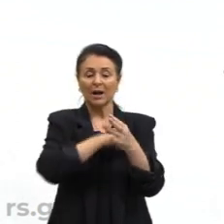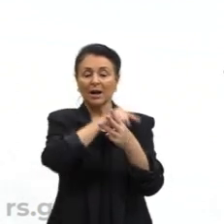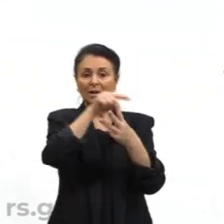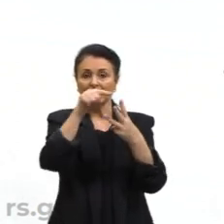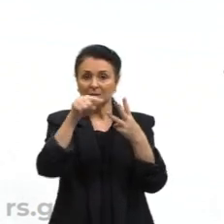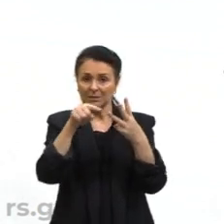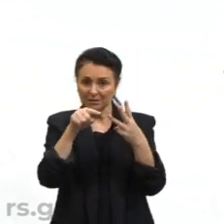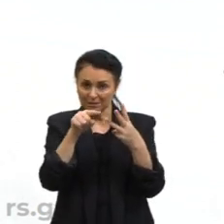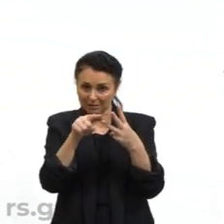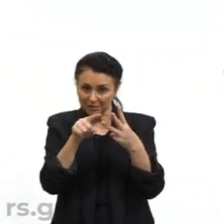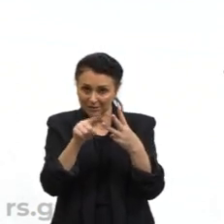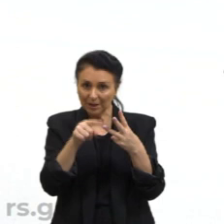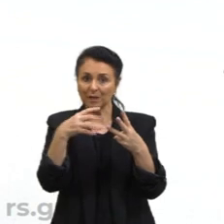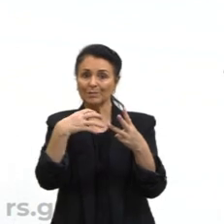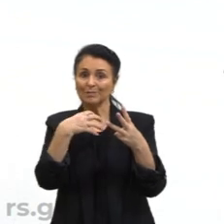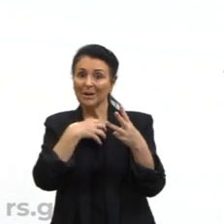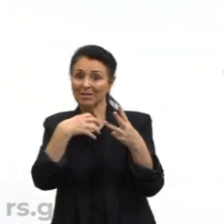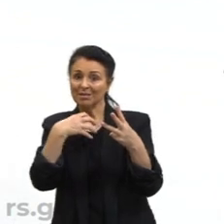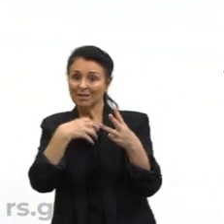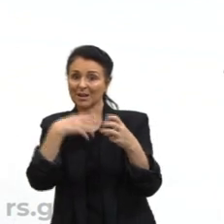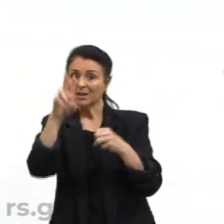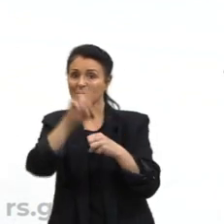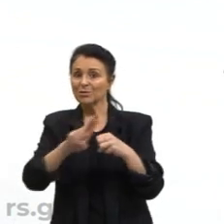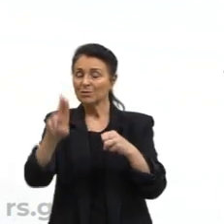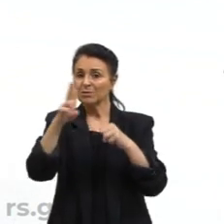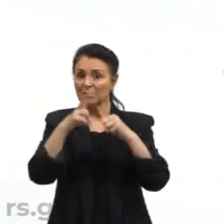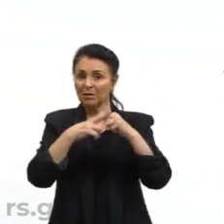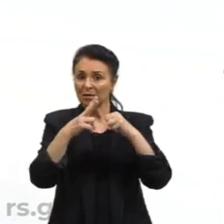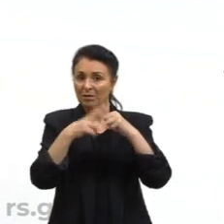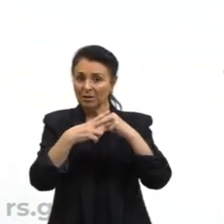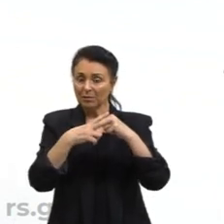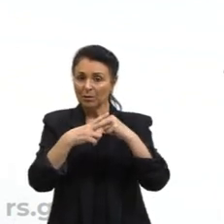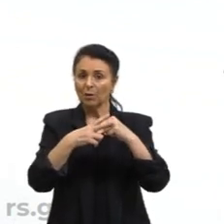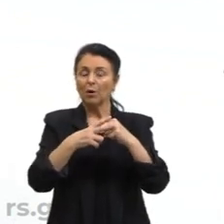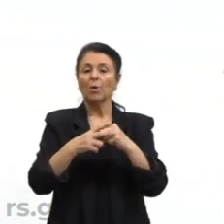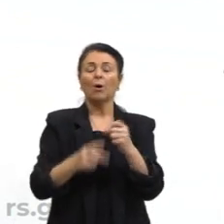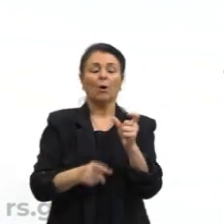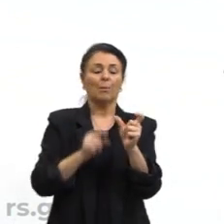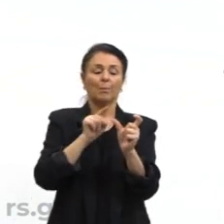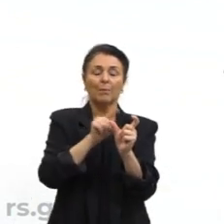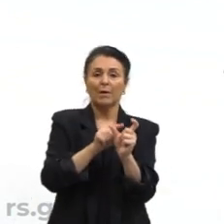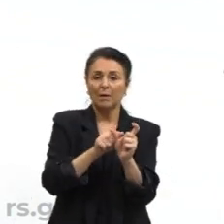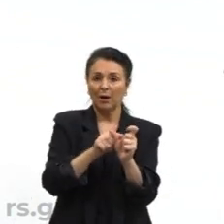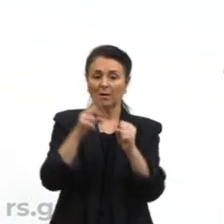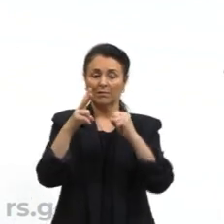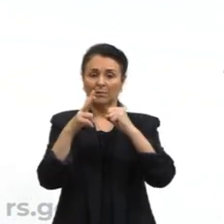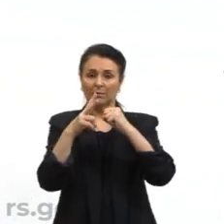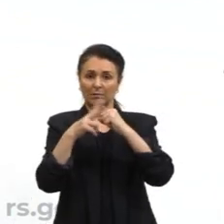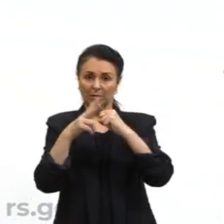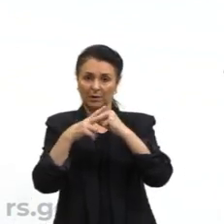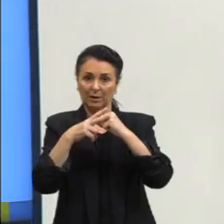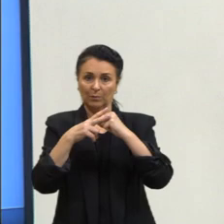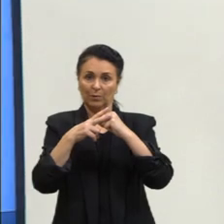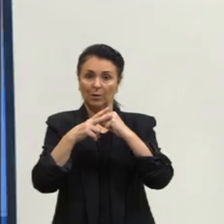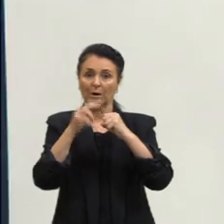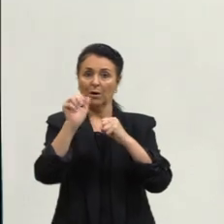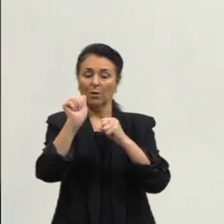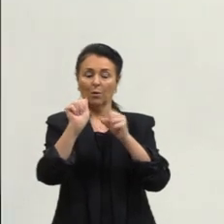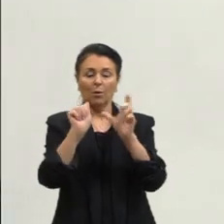Verbais Os verbos Terminados em Ar Por exemplo Cantar